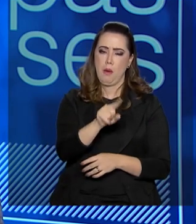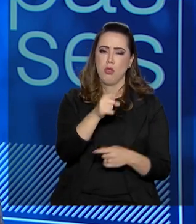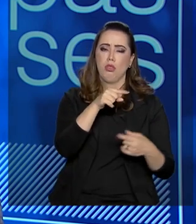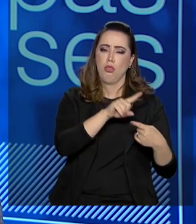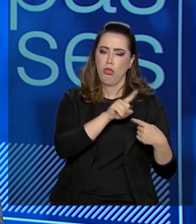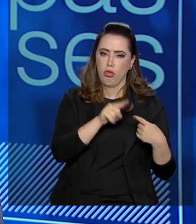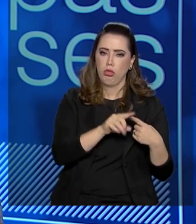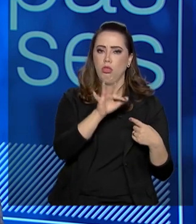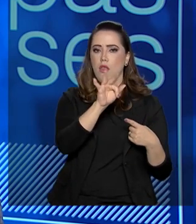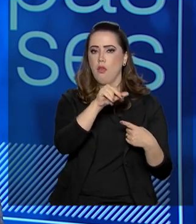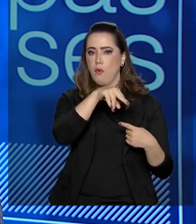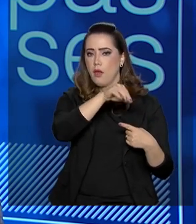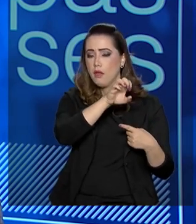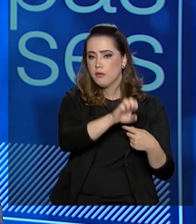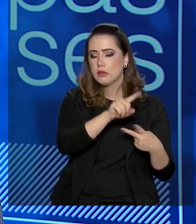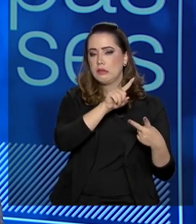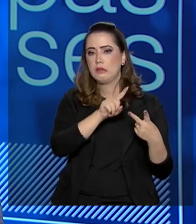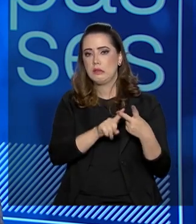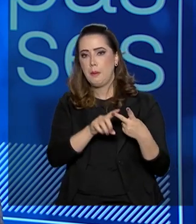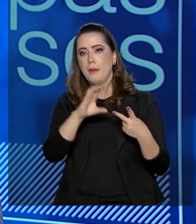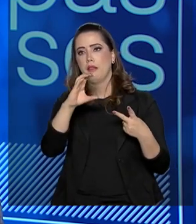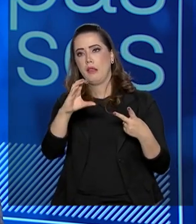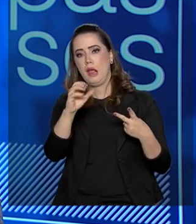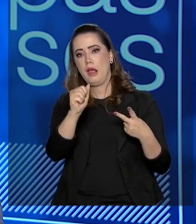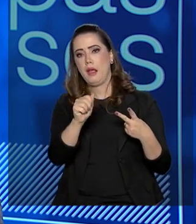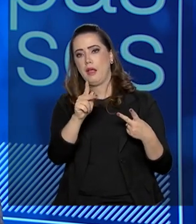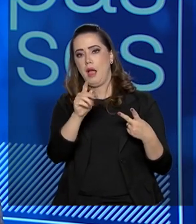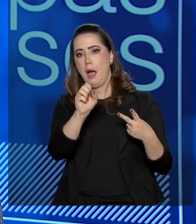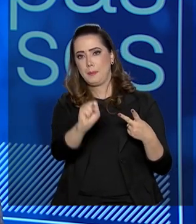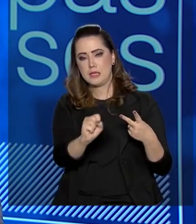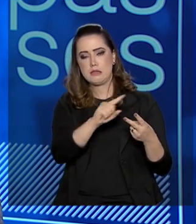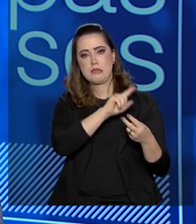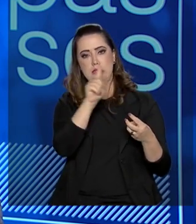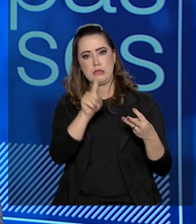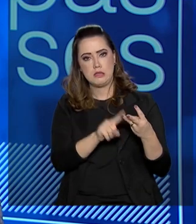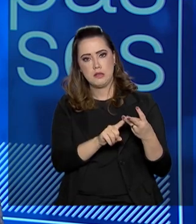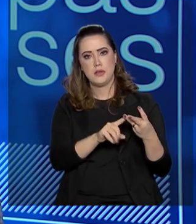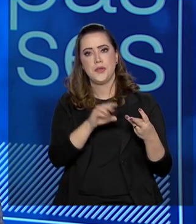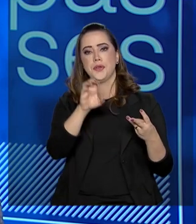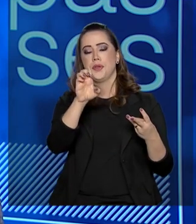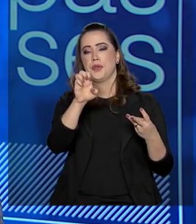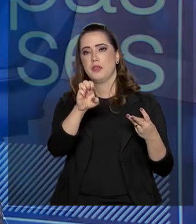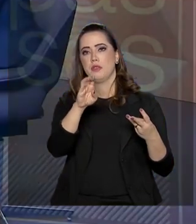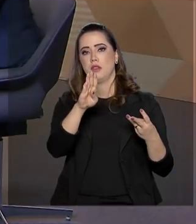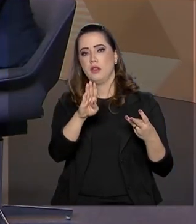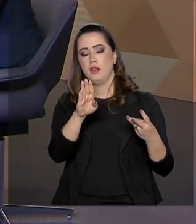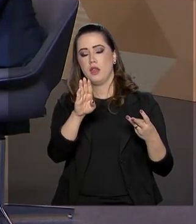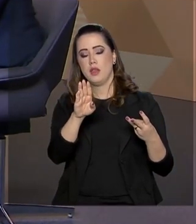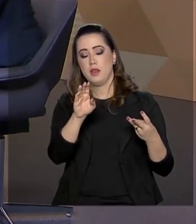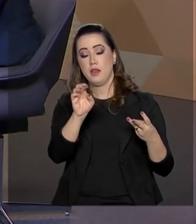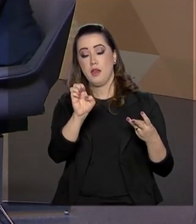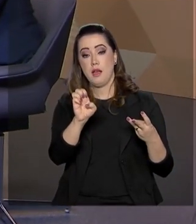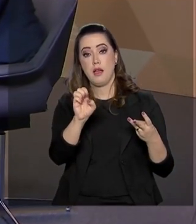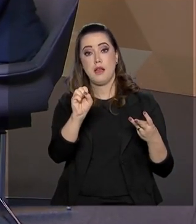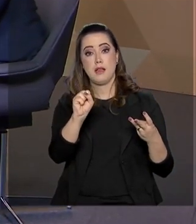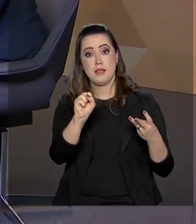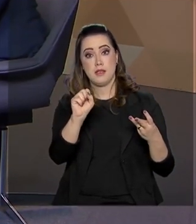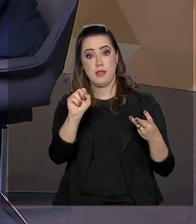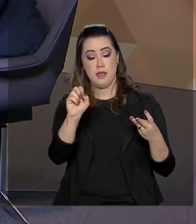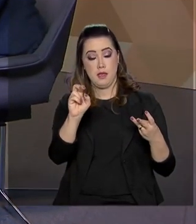atua como programa para a educação, também a CAPES tem lá a dotação orçamentária, tem a IBCER, tem também o INEP. Mas, na